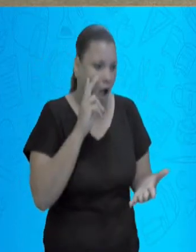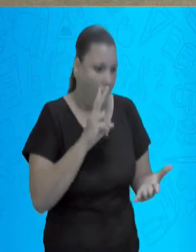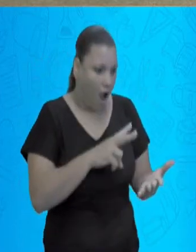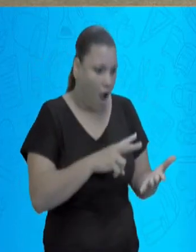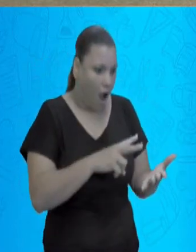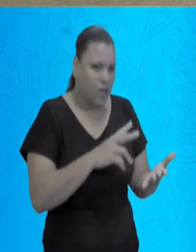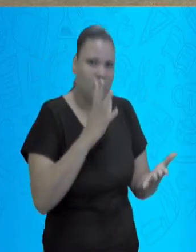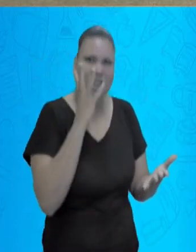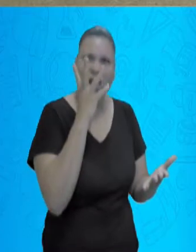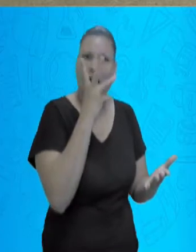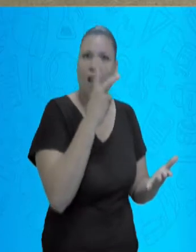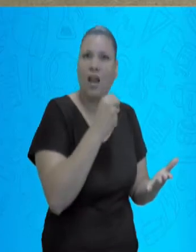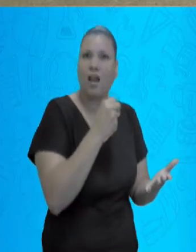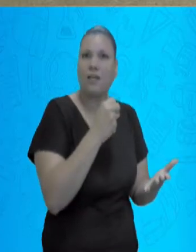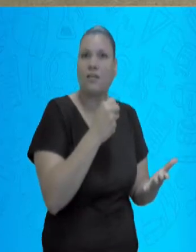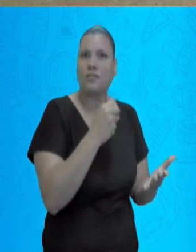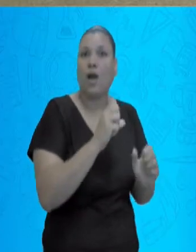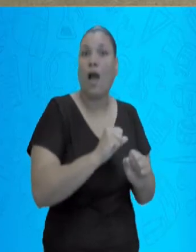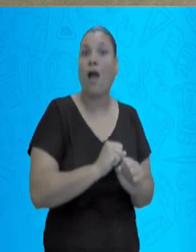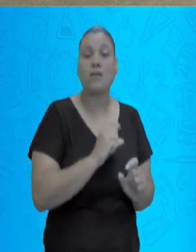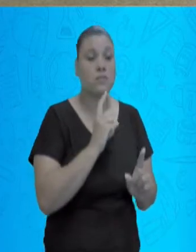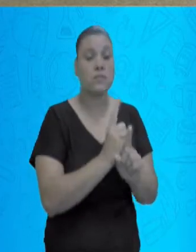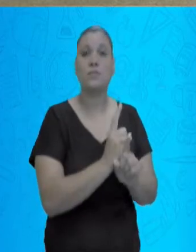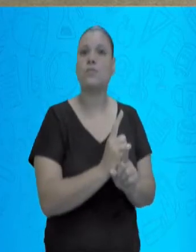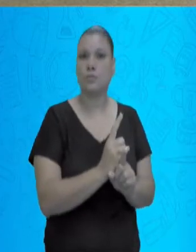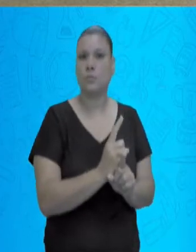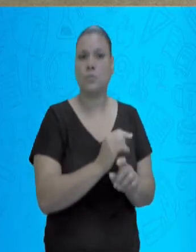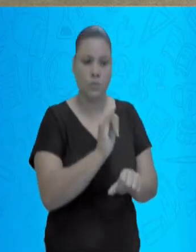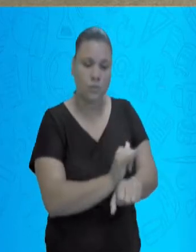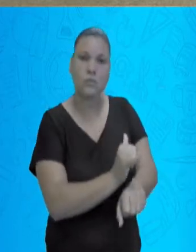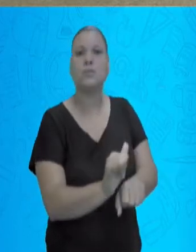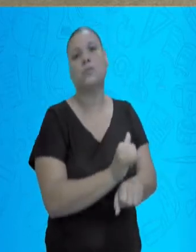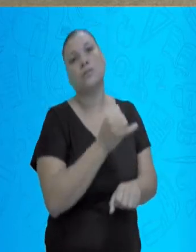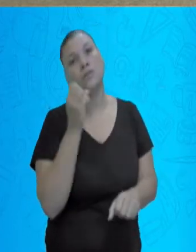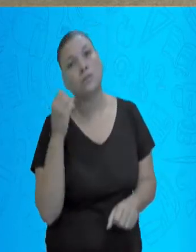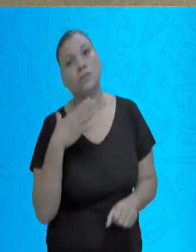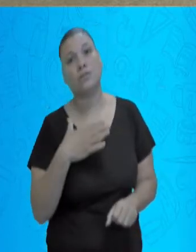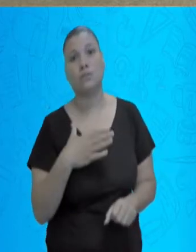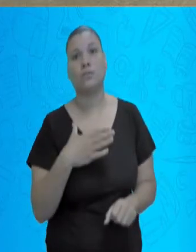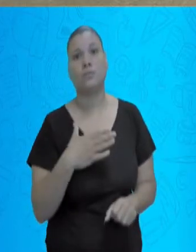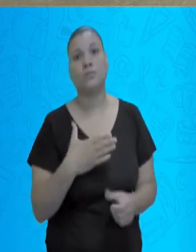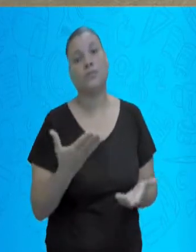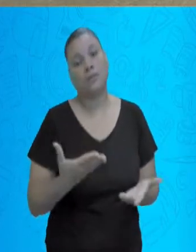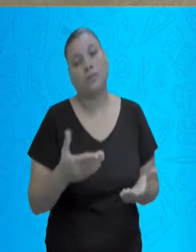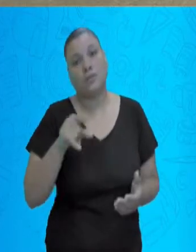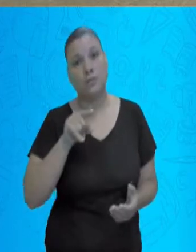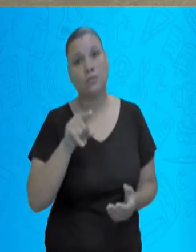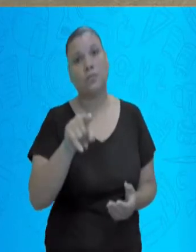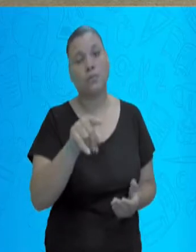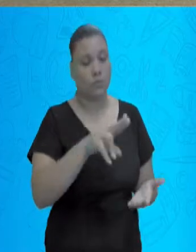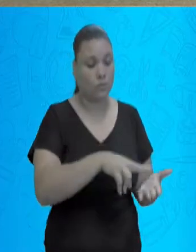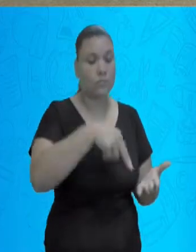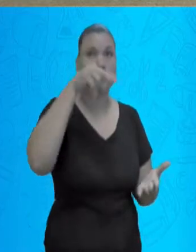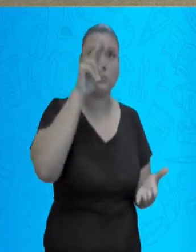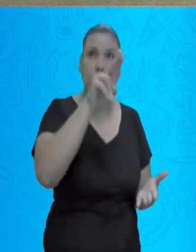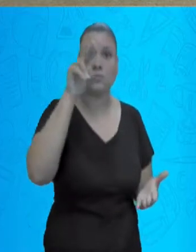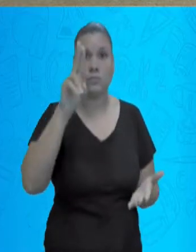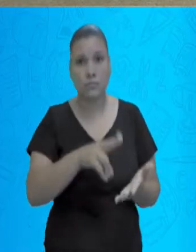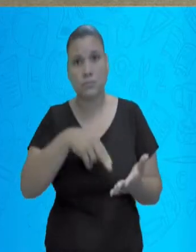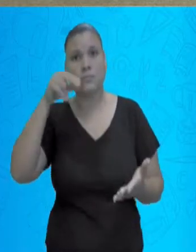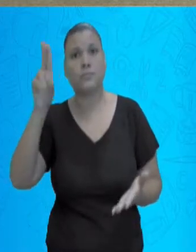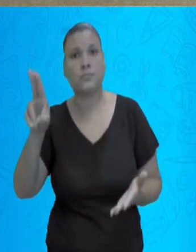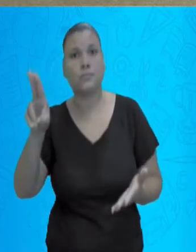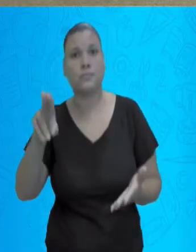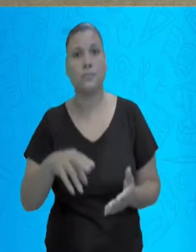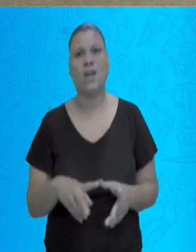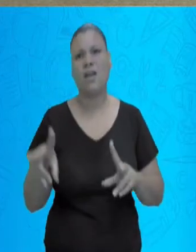que o ponto seja uma das mais simples das artes visuais, elementos das artes visuais, não quer dizer que